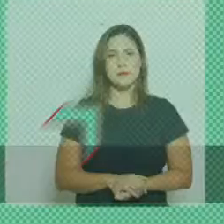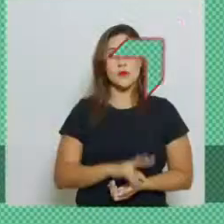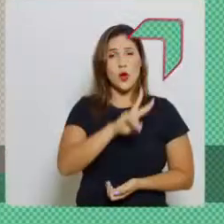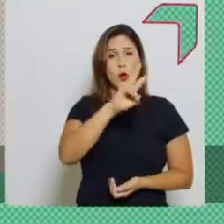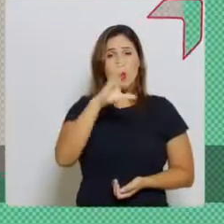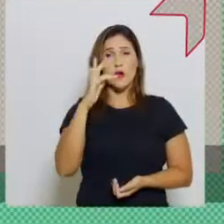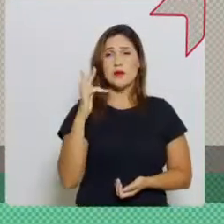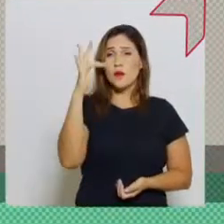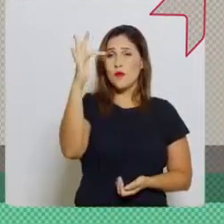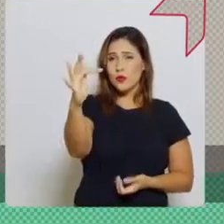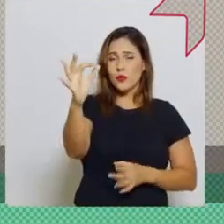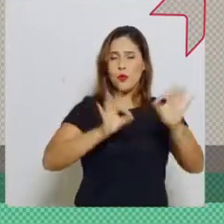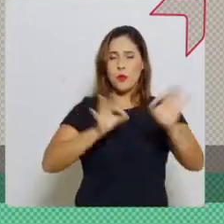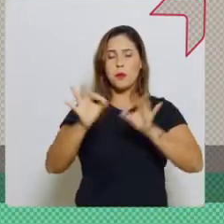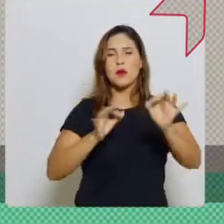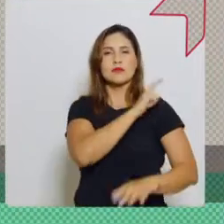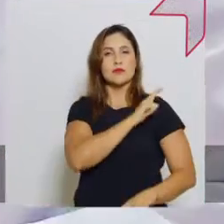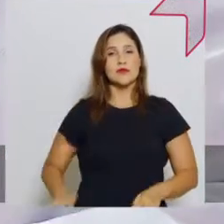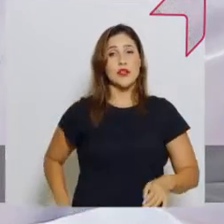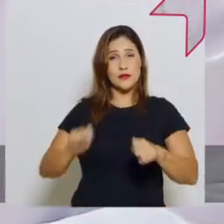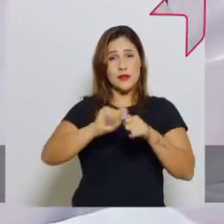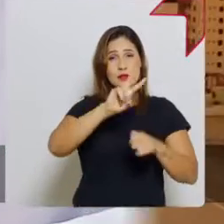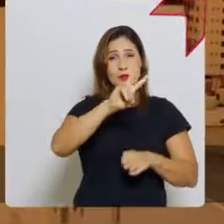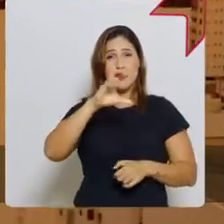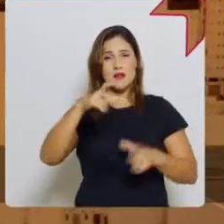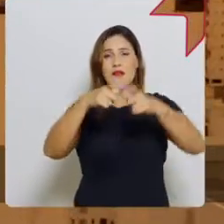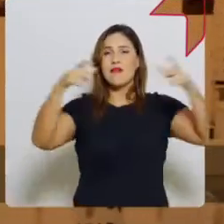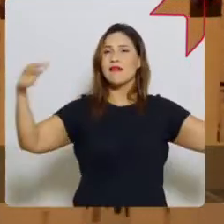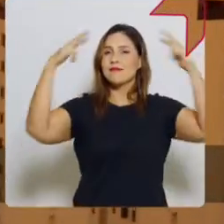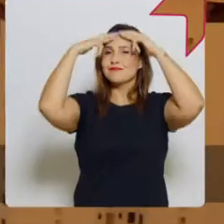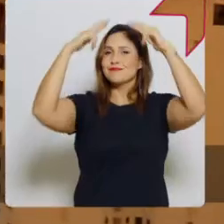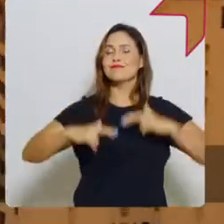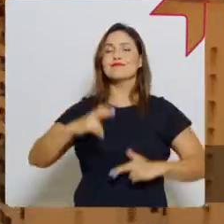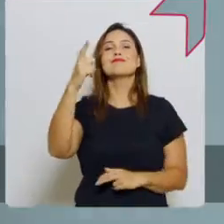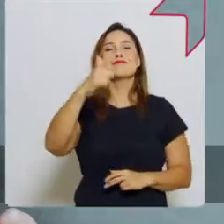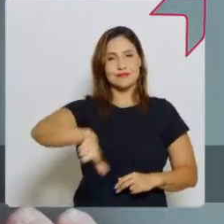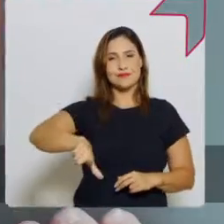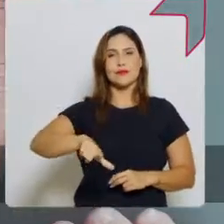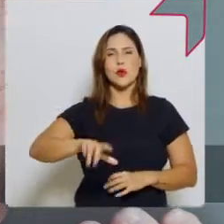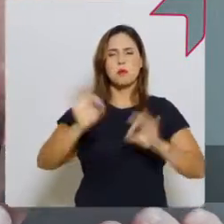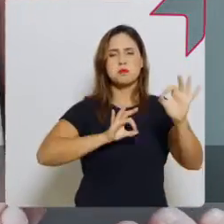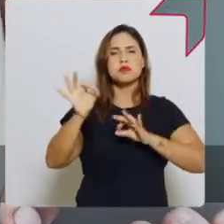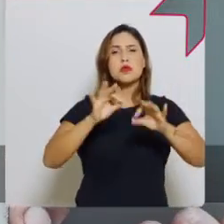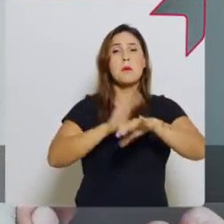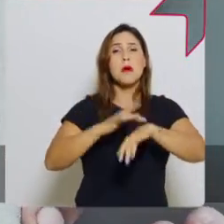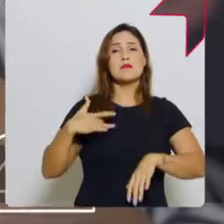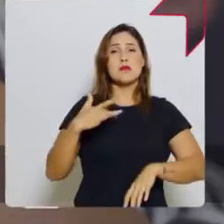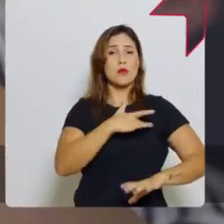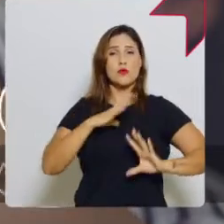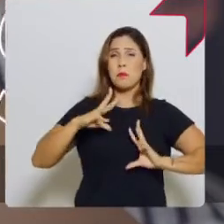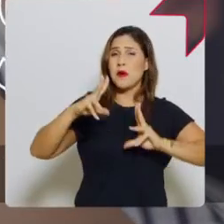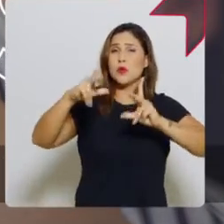Conquista Futuro, um plano de governo que vai fazer Conquista ser grande e respeitada de novo. Com o programa Mais Saúde para Todos,